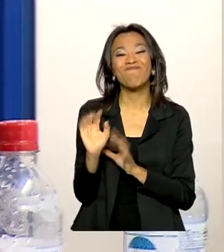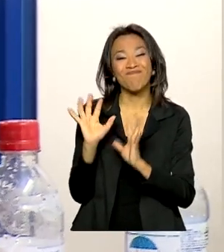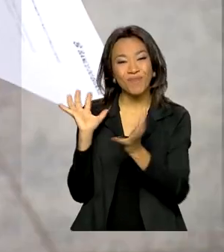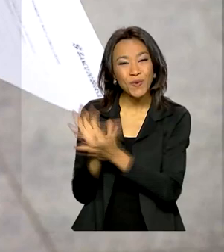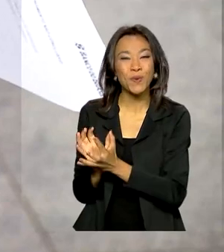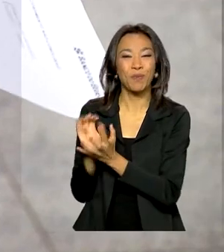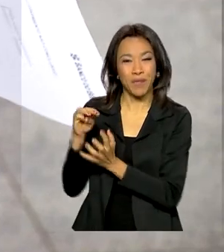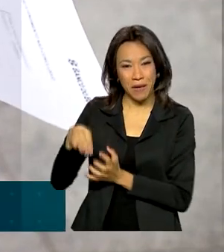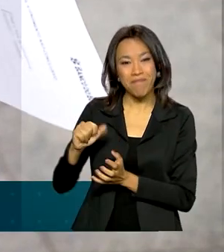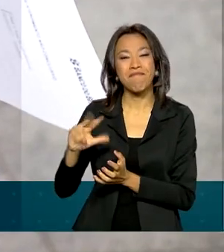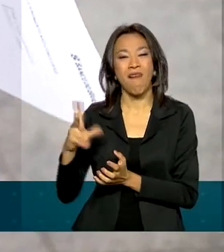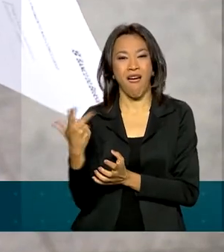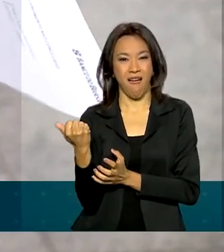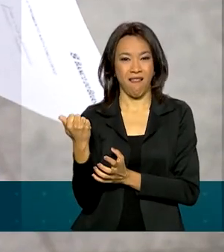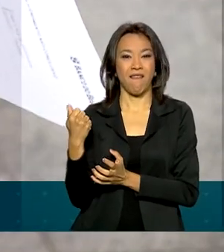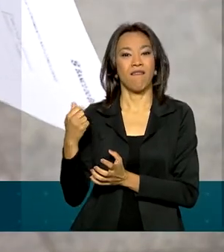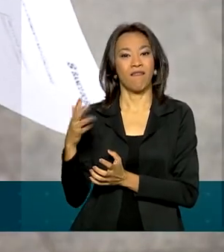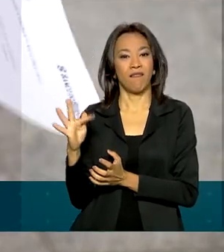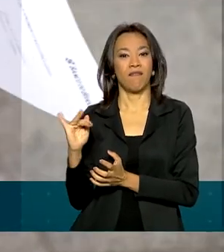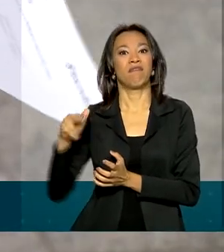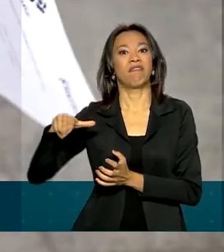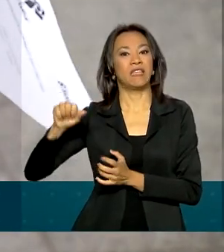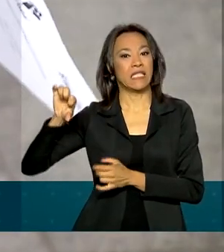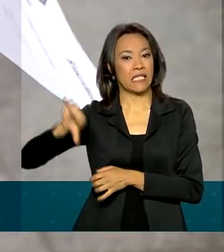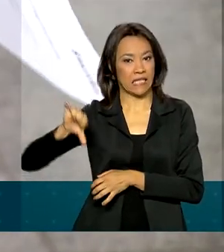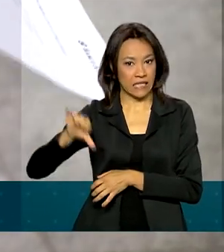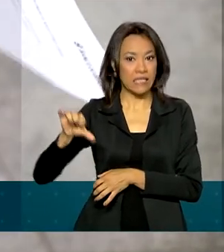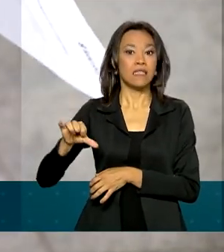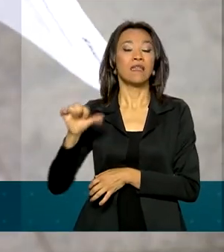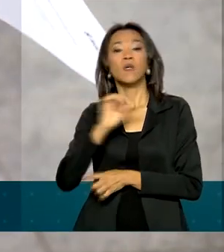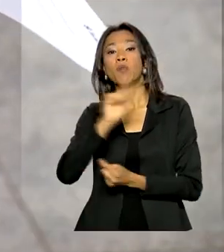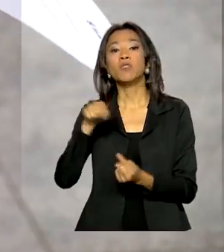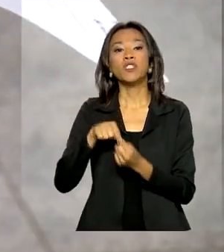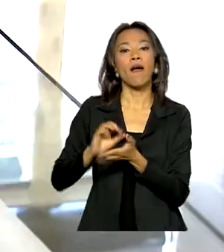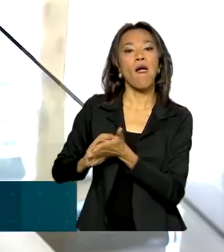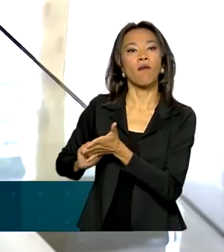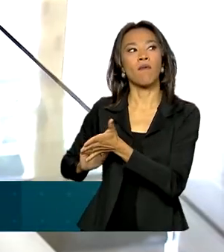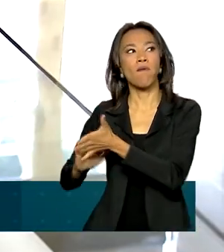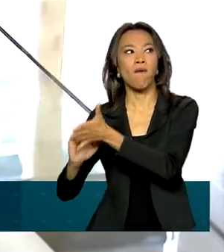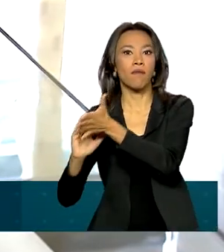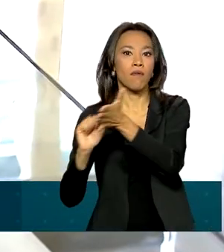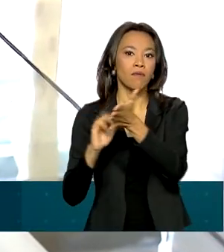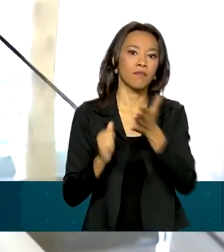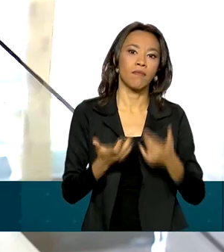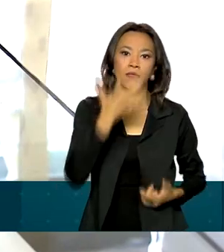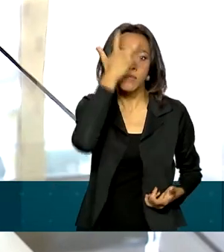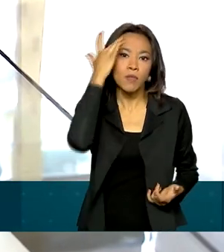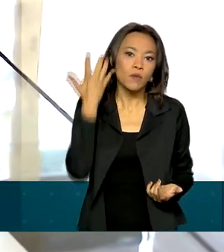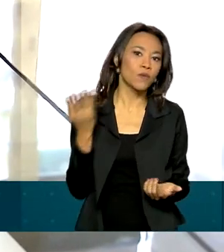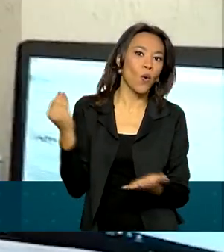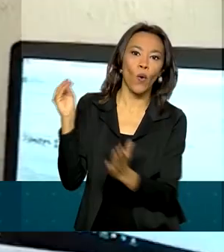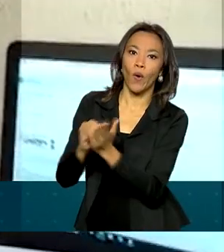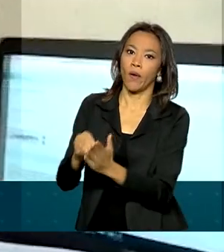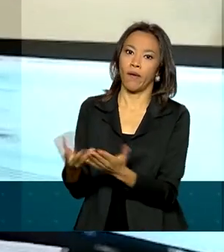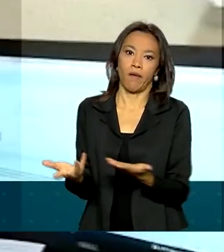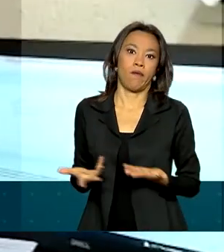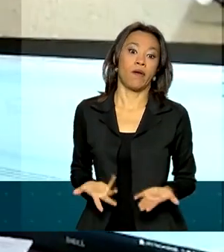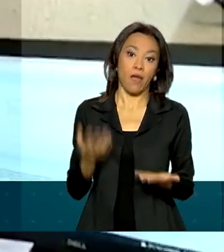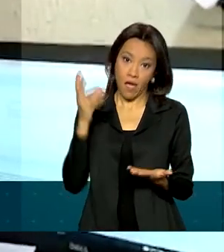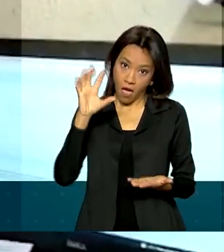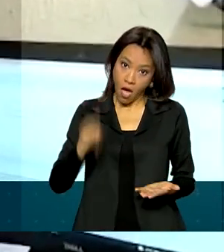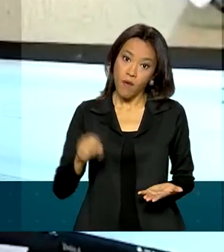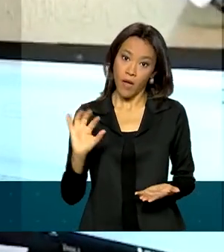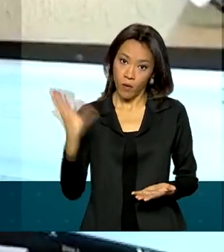fina e o motivo mais comum é a omissão de rendimentos dos titulares e dependentes. Foi o que